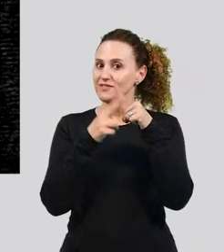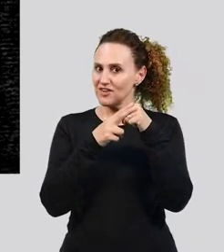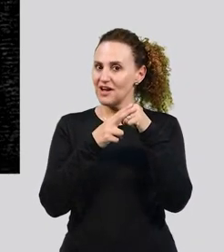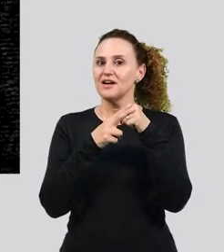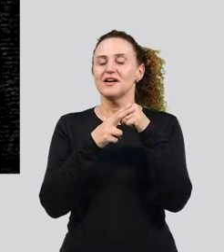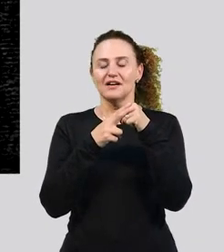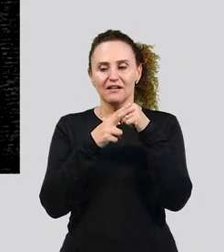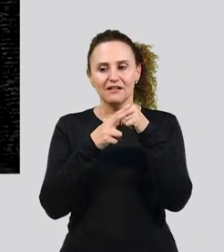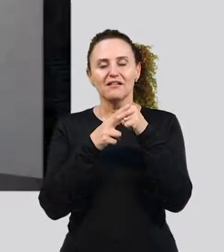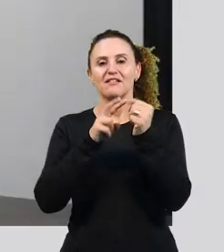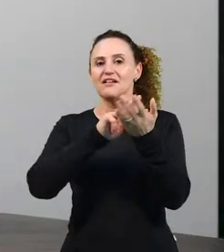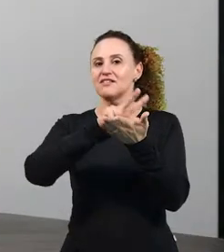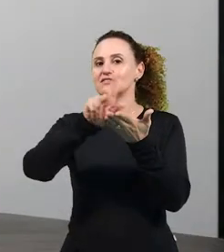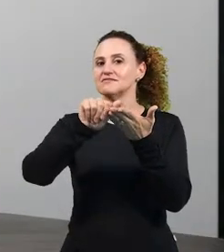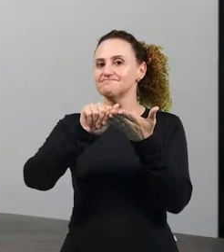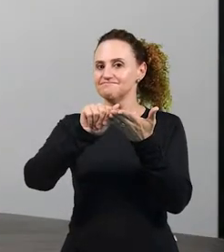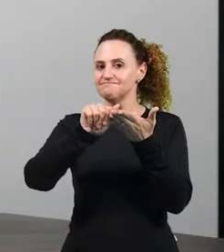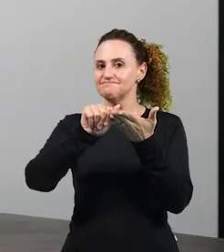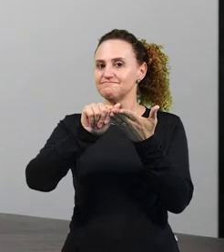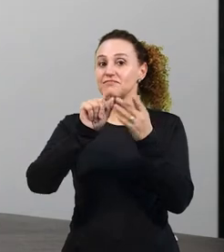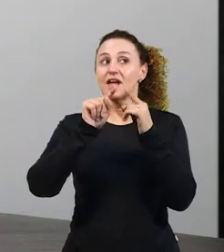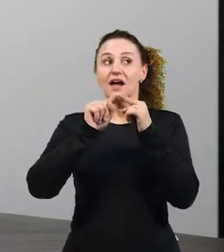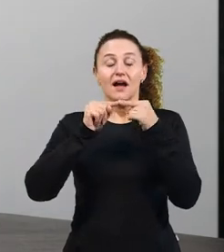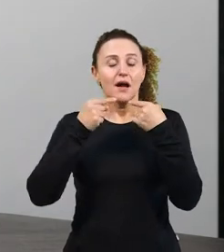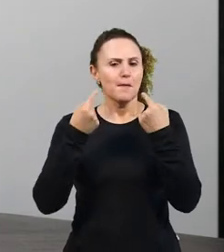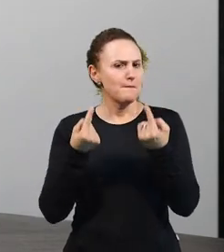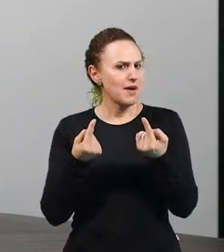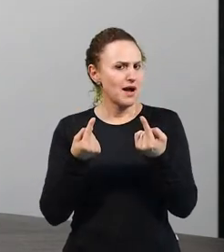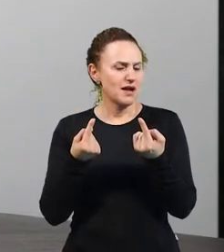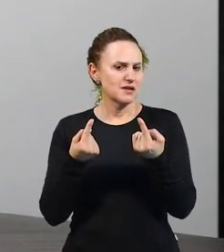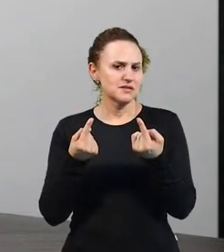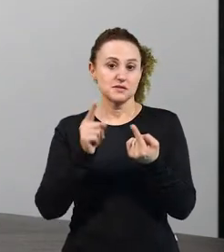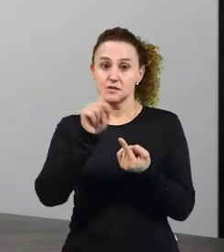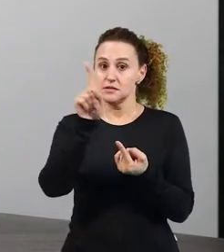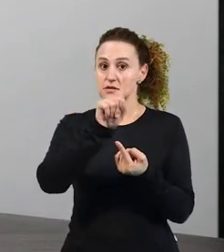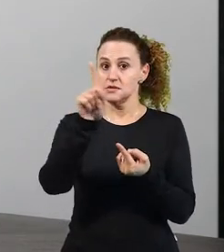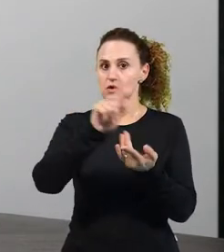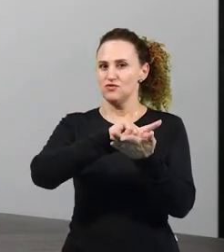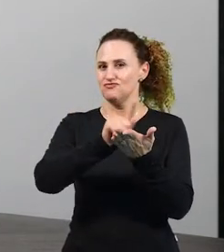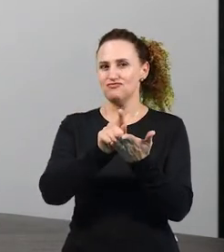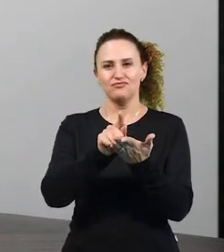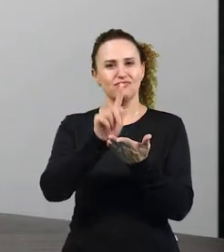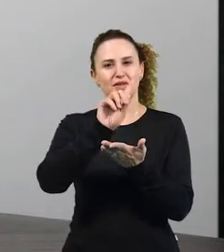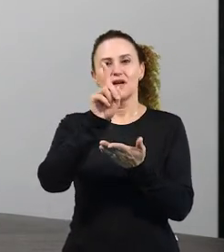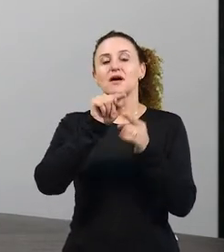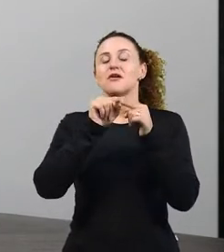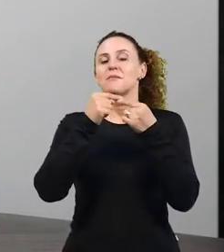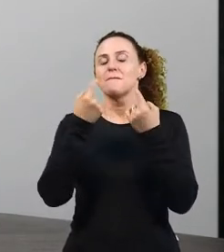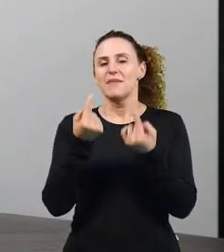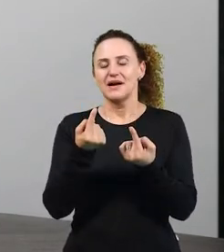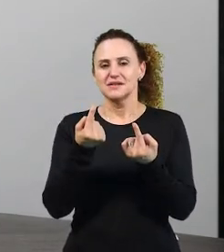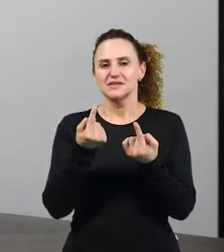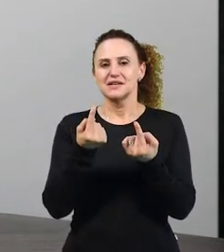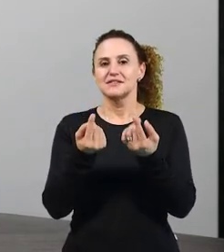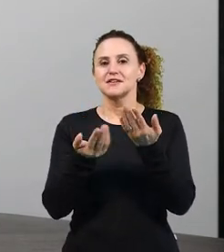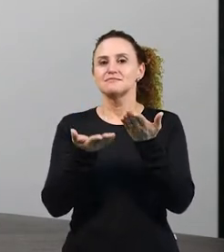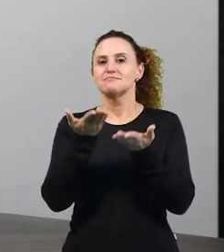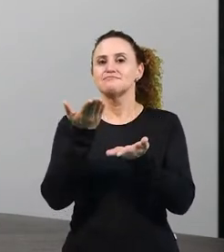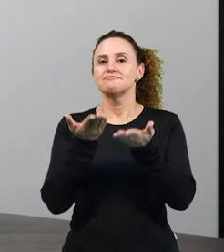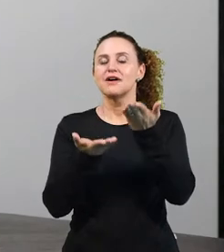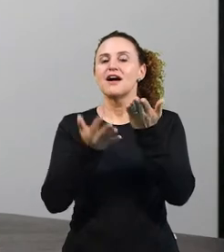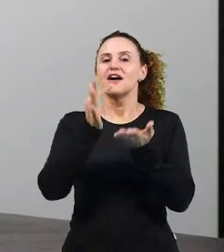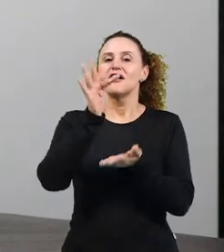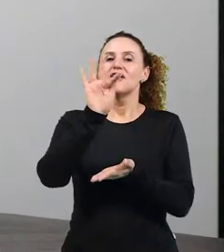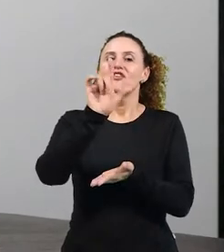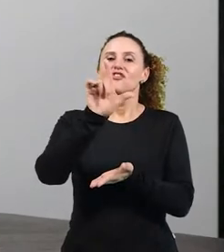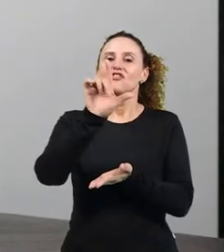verbo não varia em gênero e número. Ele tem uma variação, uma flexão